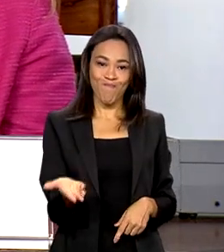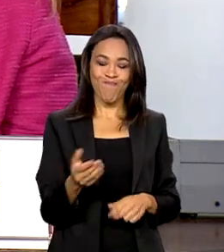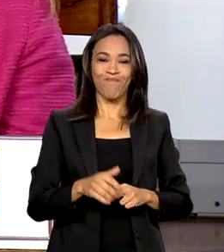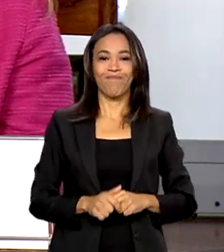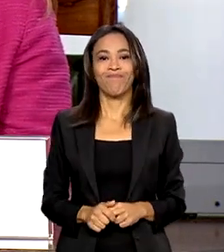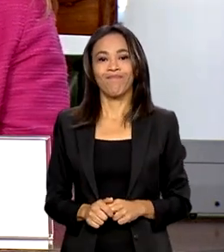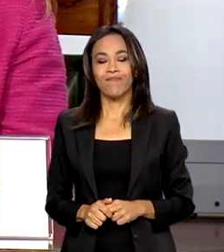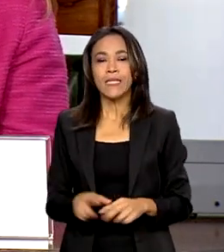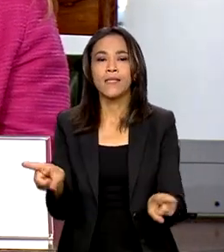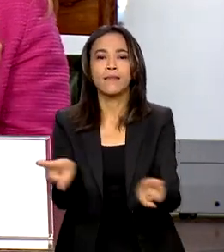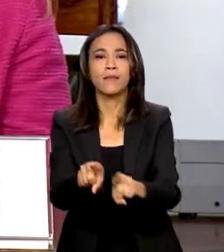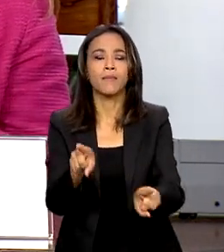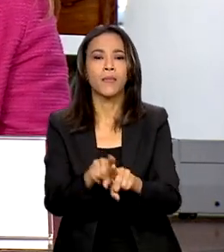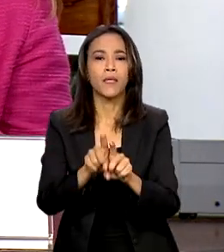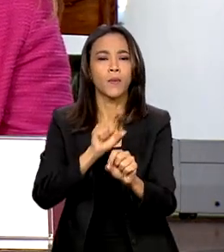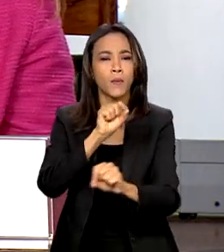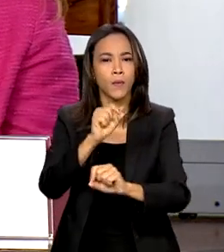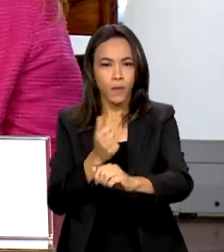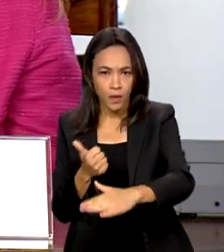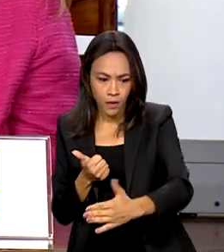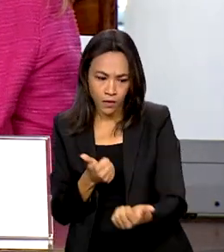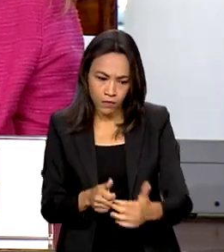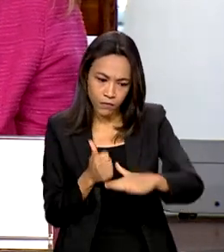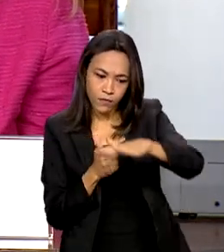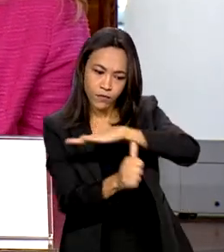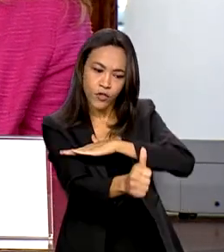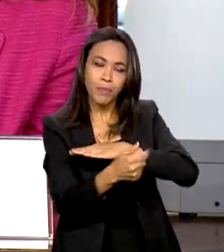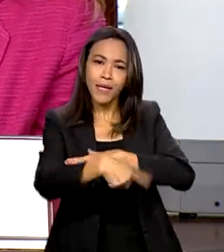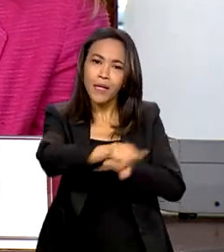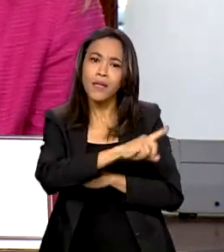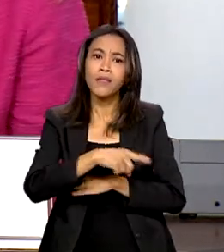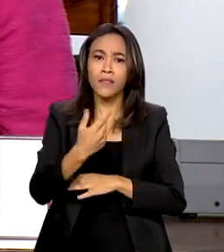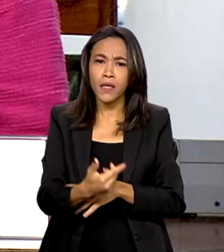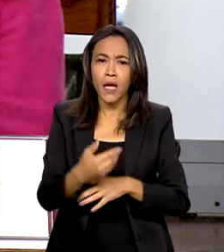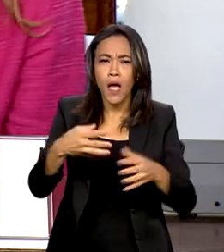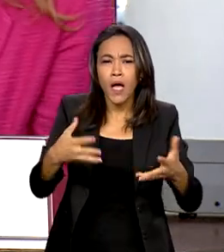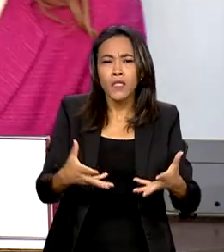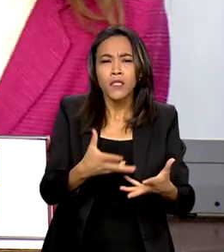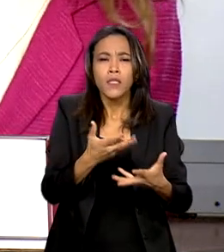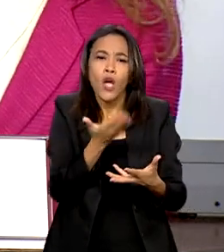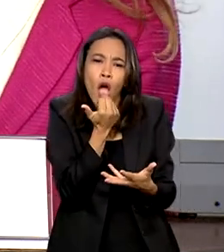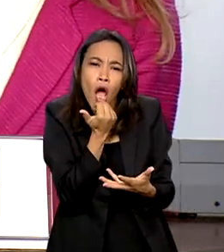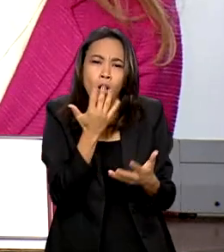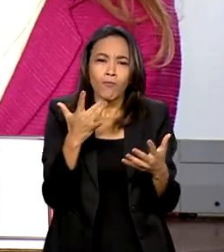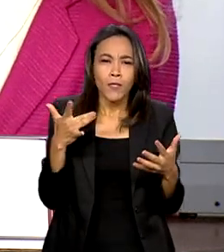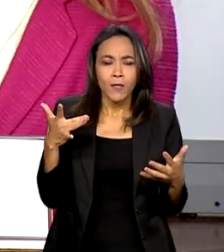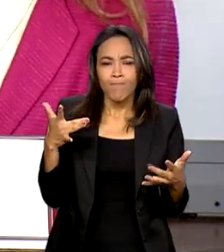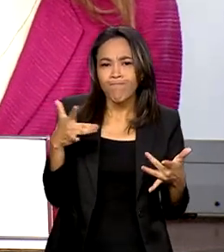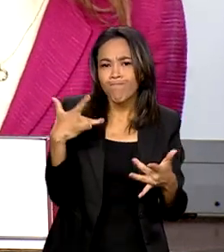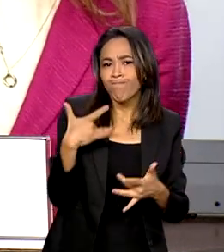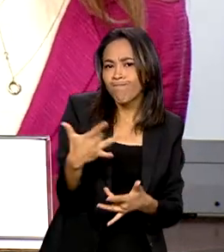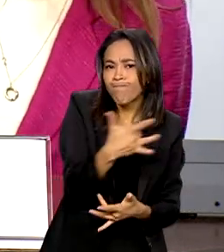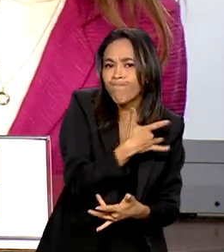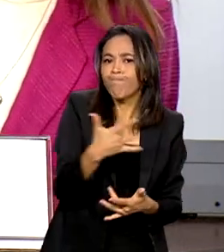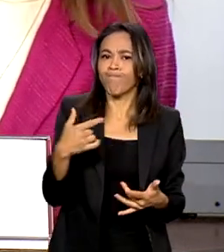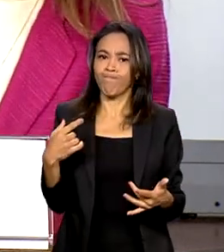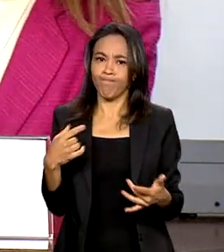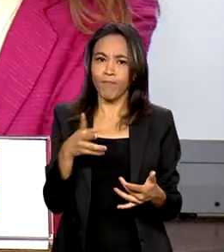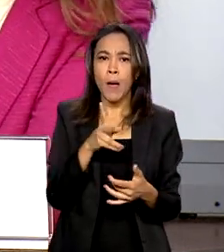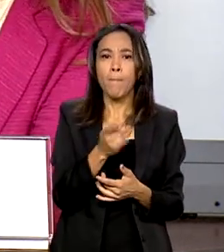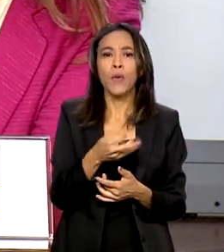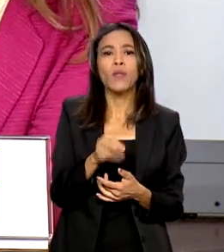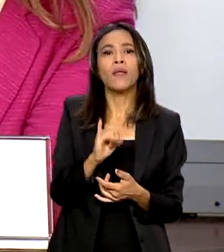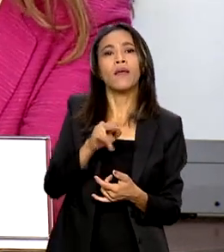Está investindo para que eles tenham direito às calorias e às proteínas necessárias. Está investindo para que as